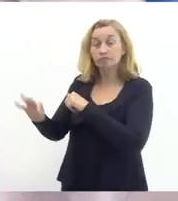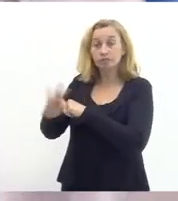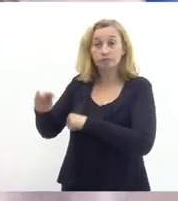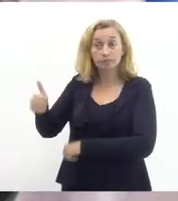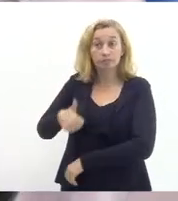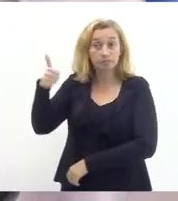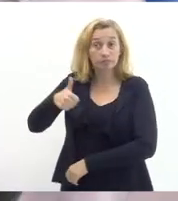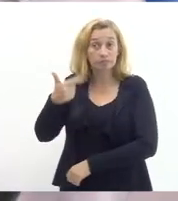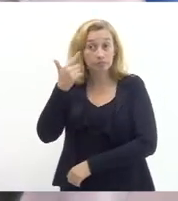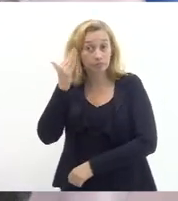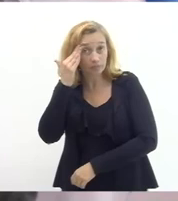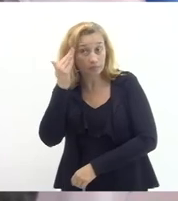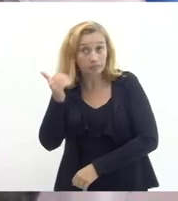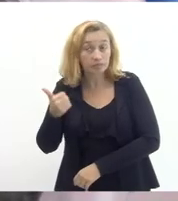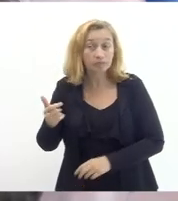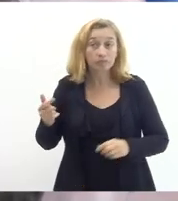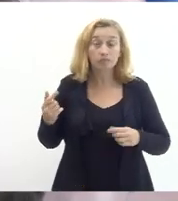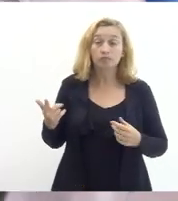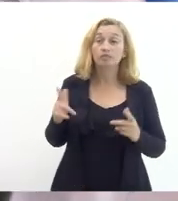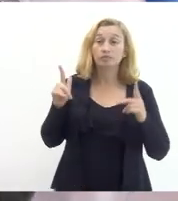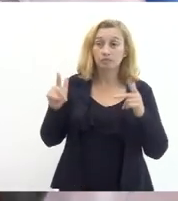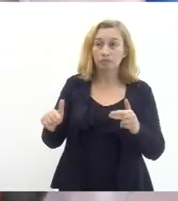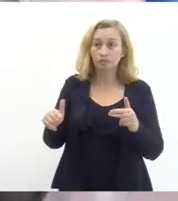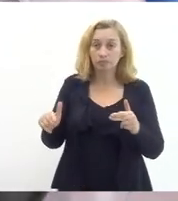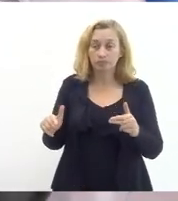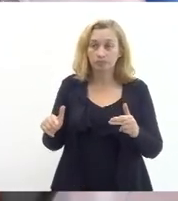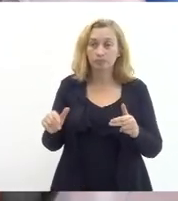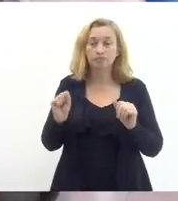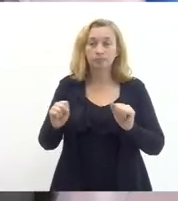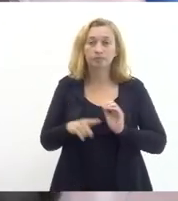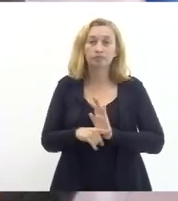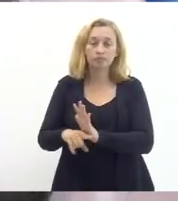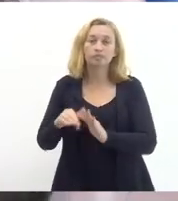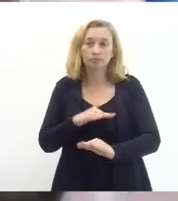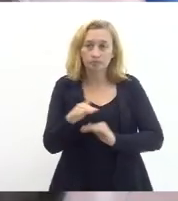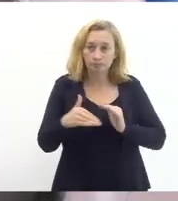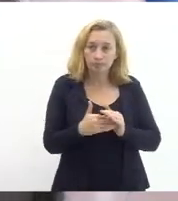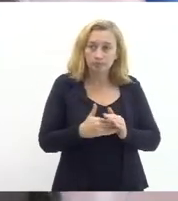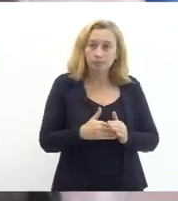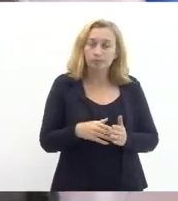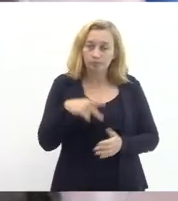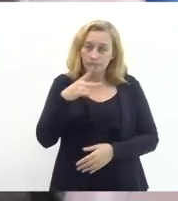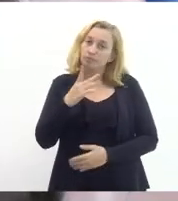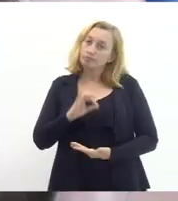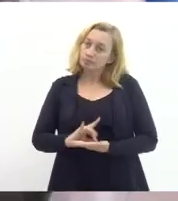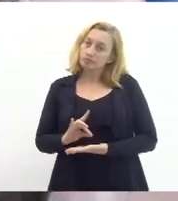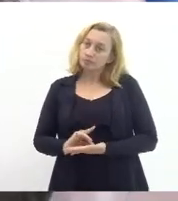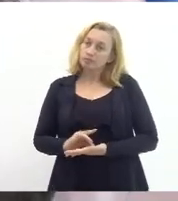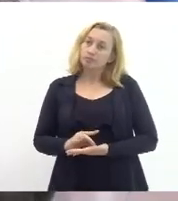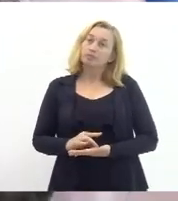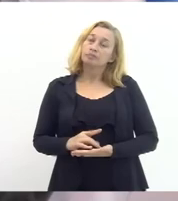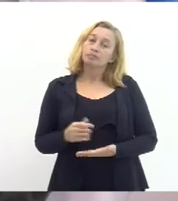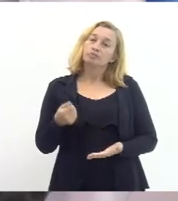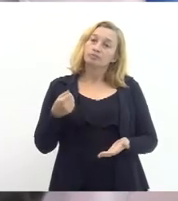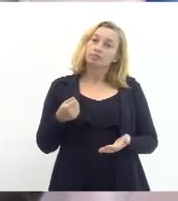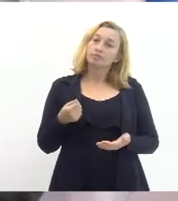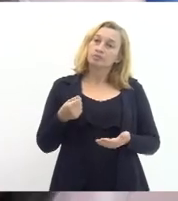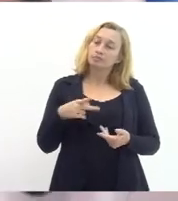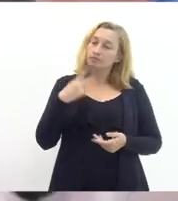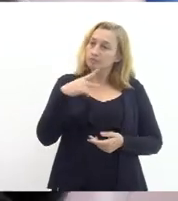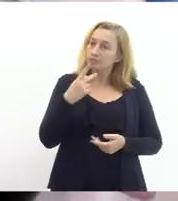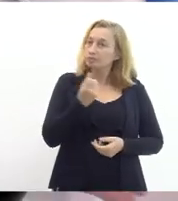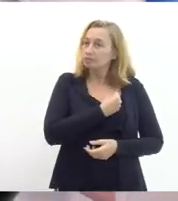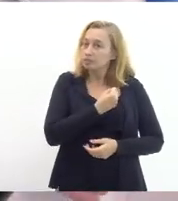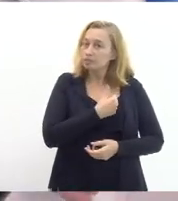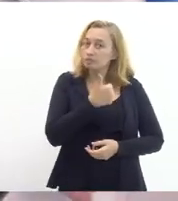a gente quer buscar um entendimento comum de algo que tenha razoabilidade que vamos ser sinceros aqui a gente vai bater muito no número de que